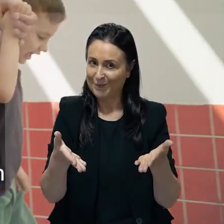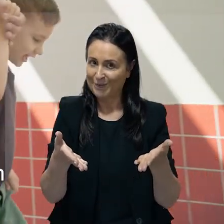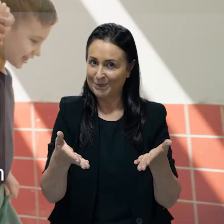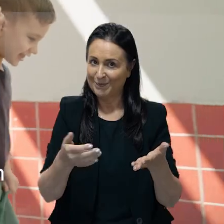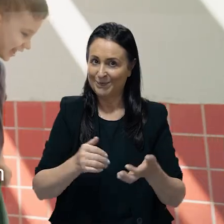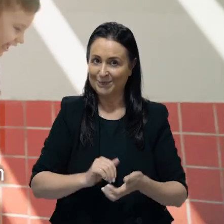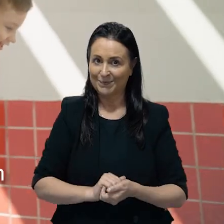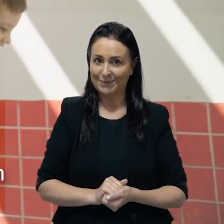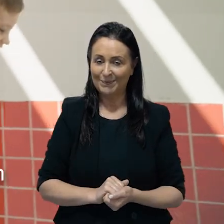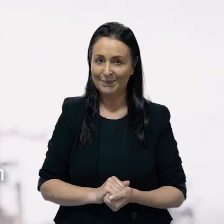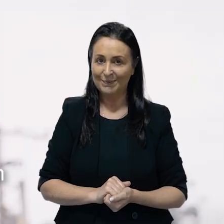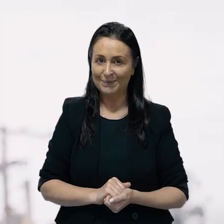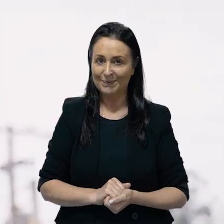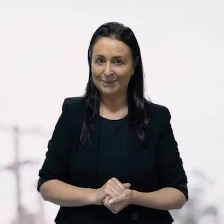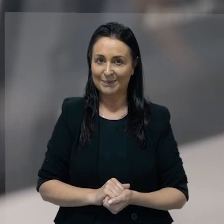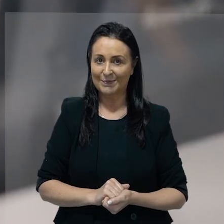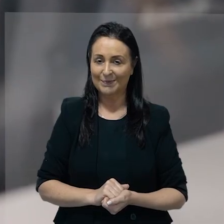carinho com quem constrói o presente.